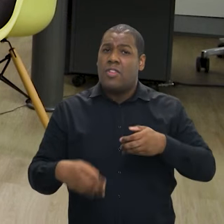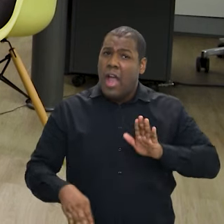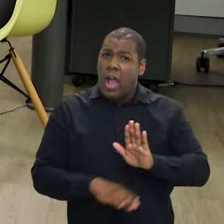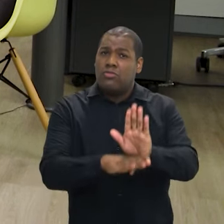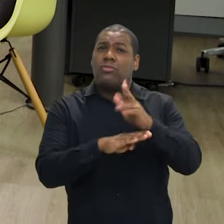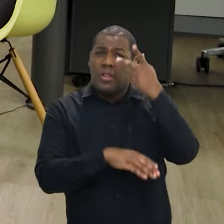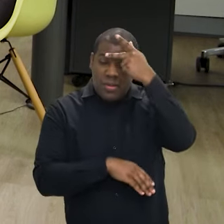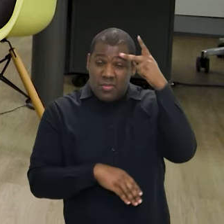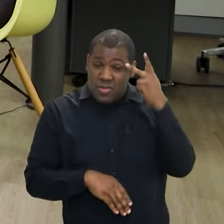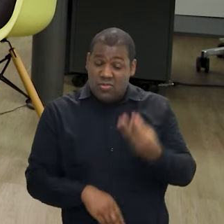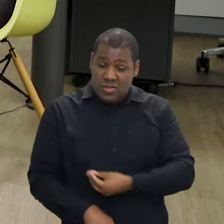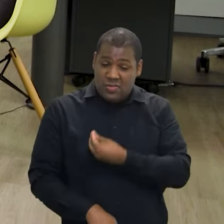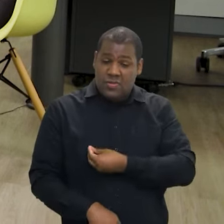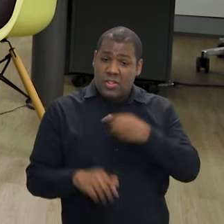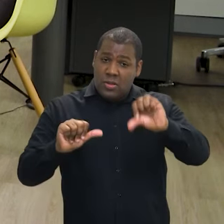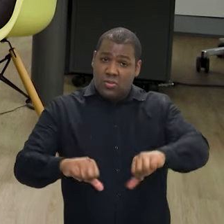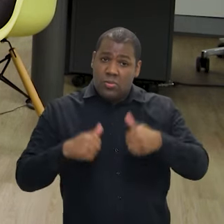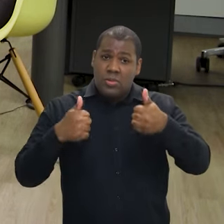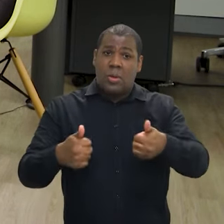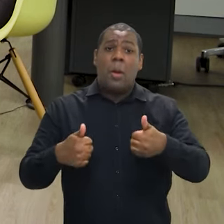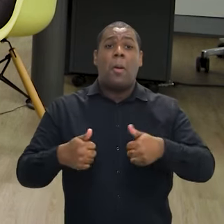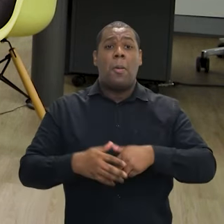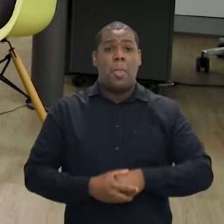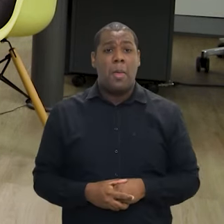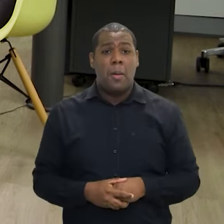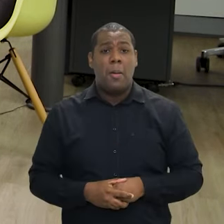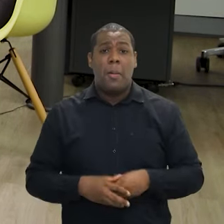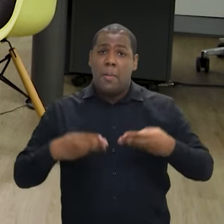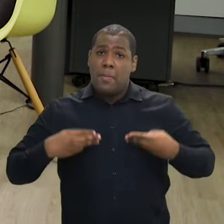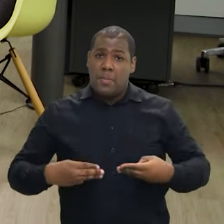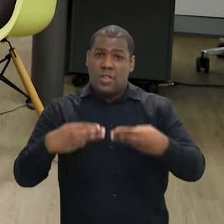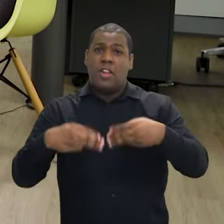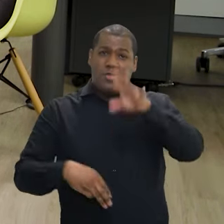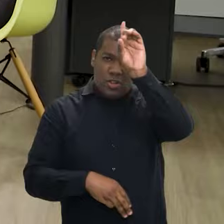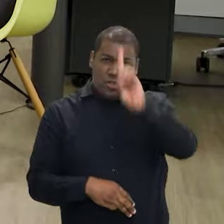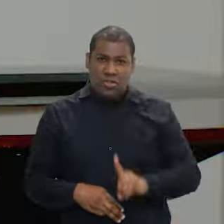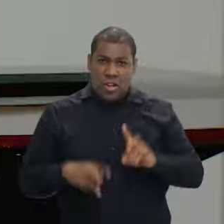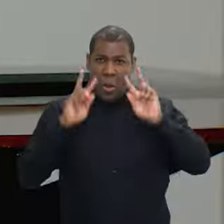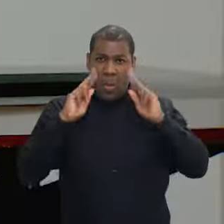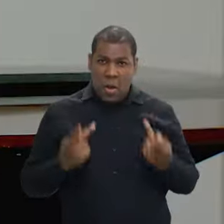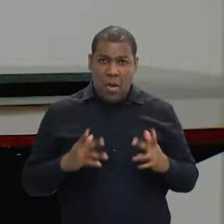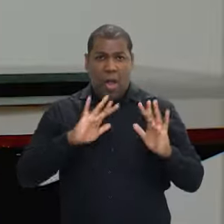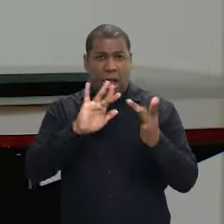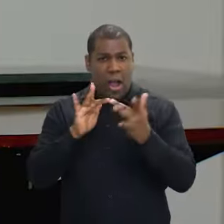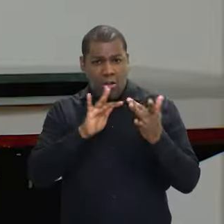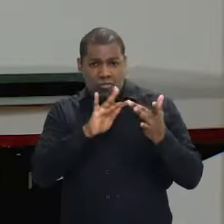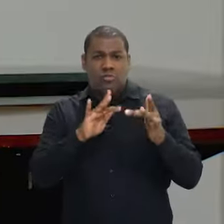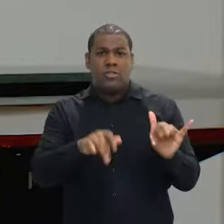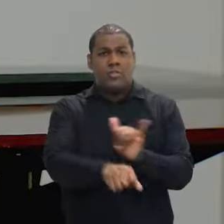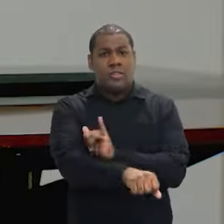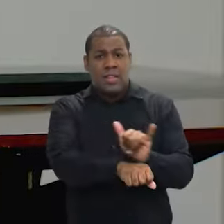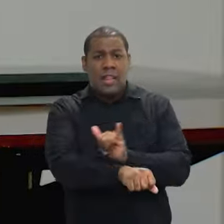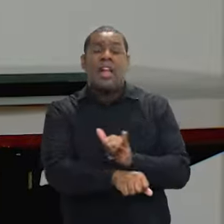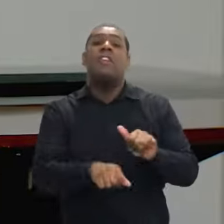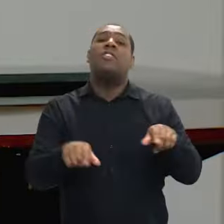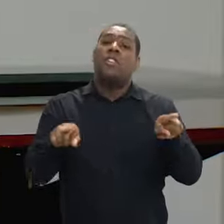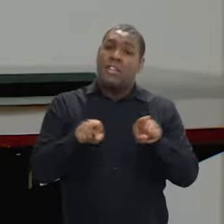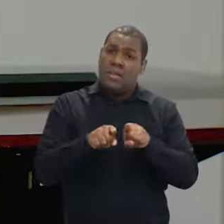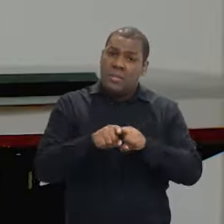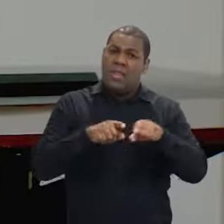dela na ponta, na vida das pessoas. Então, o nosso Ministério é um Ministério articulador, sim, mas é um Ministério também que